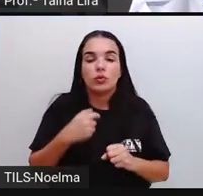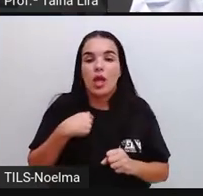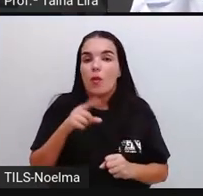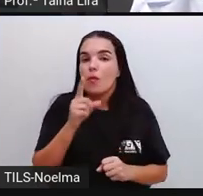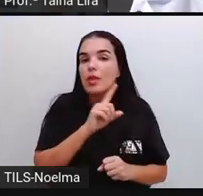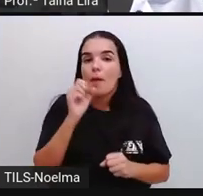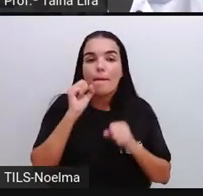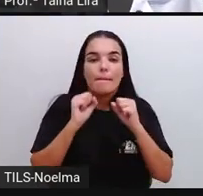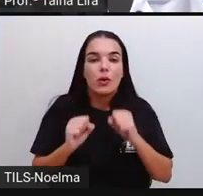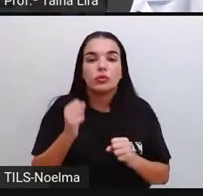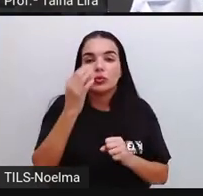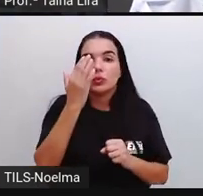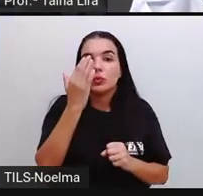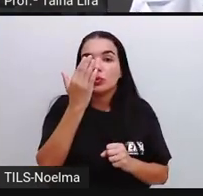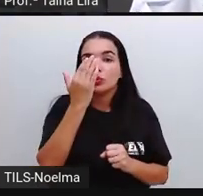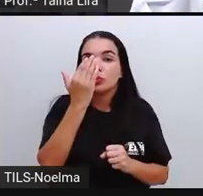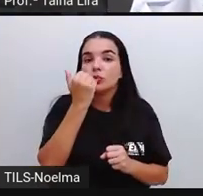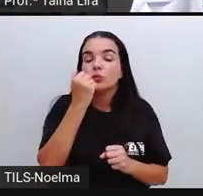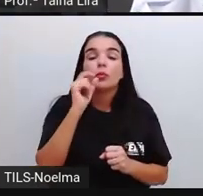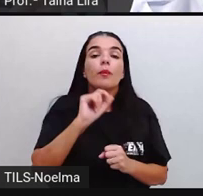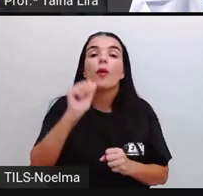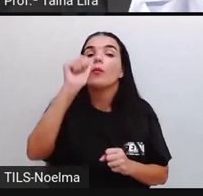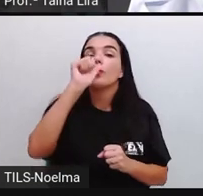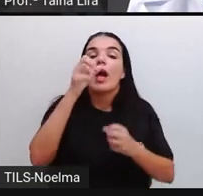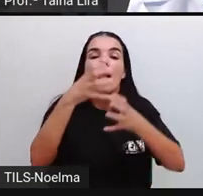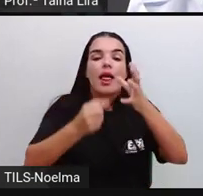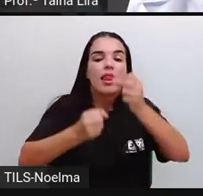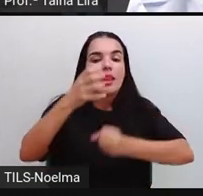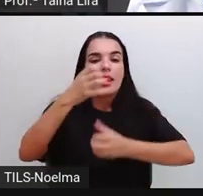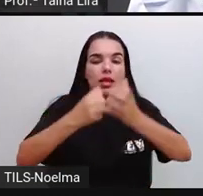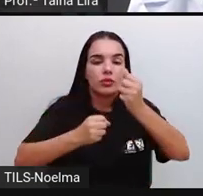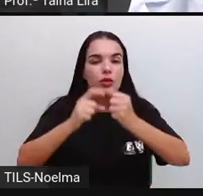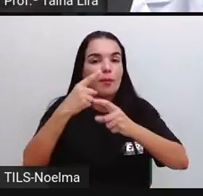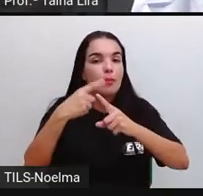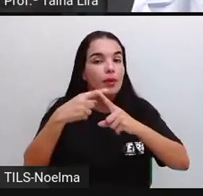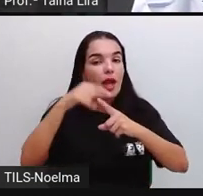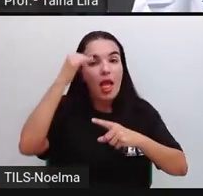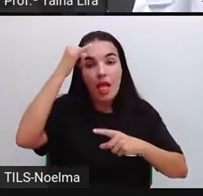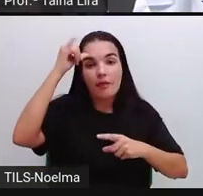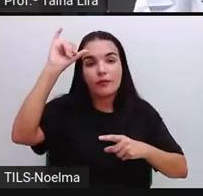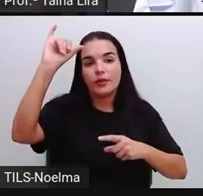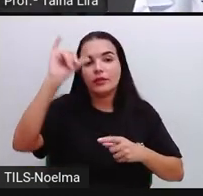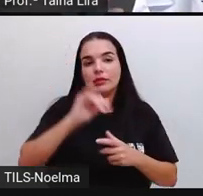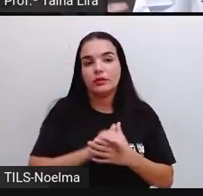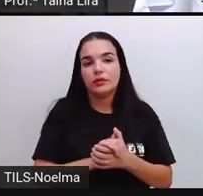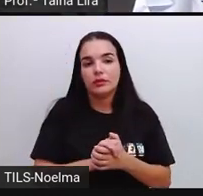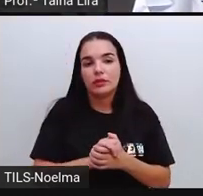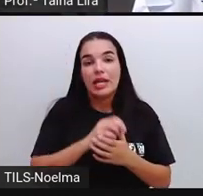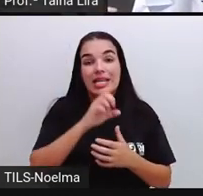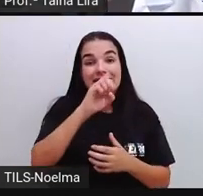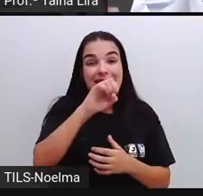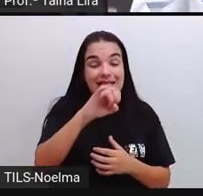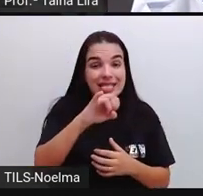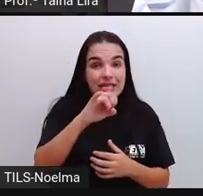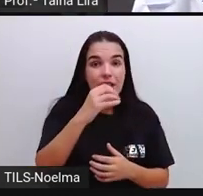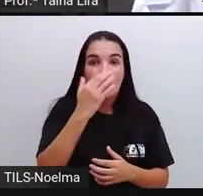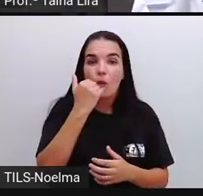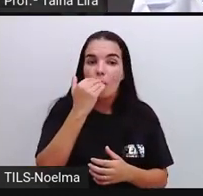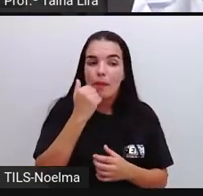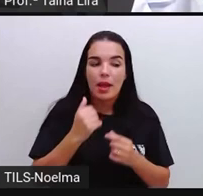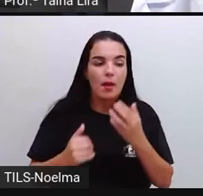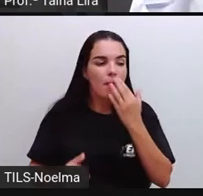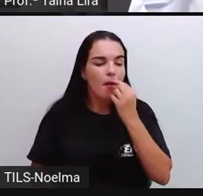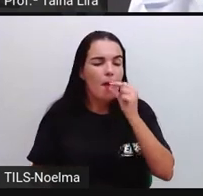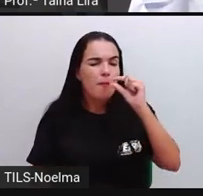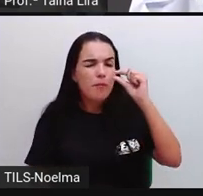Então, tudo que tem leite, eu evito comer ou se eu for comer, eu como muito pouco, muito pouquinho,